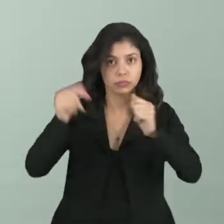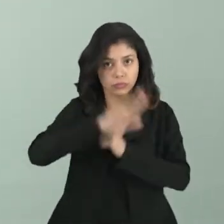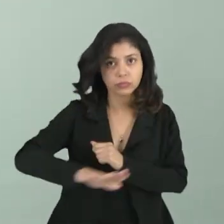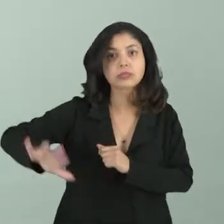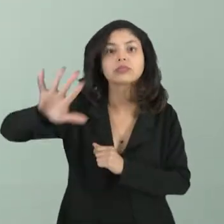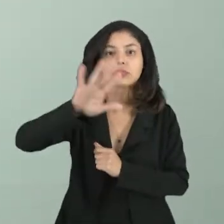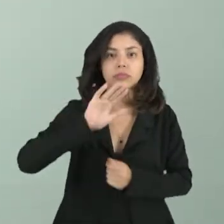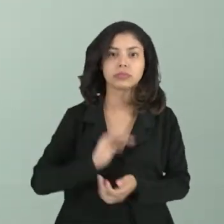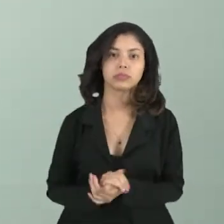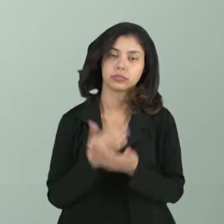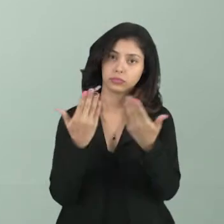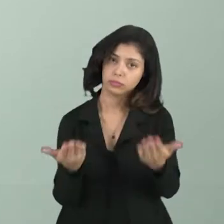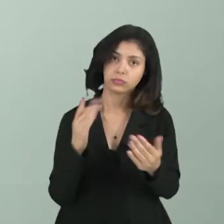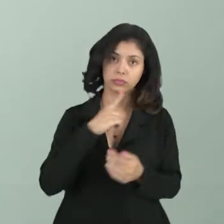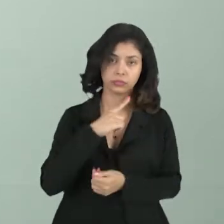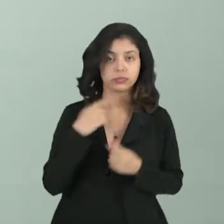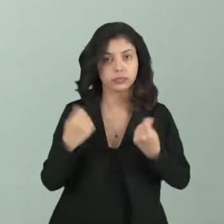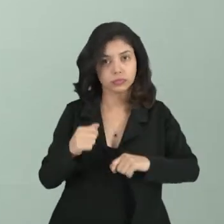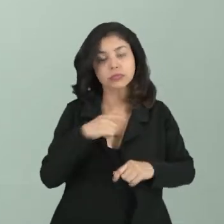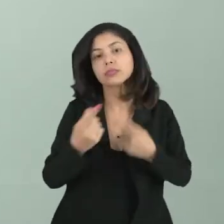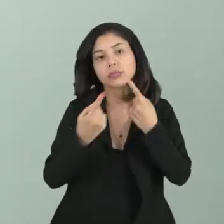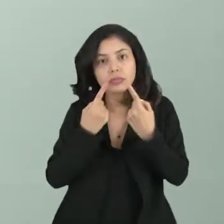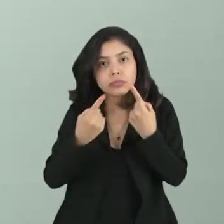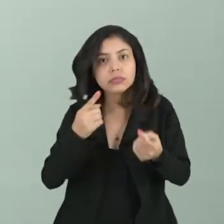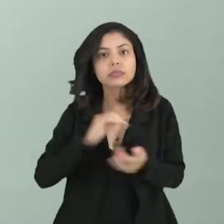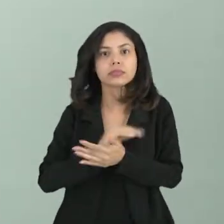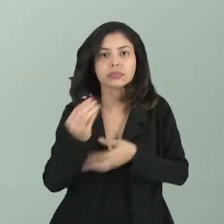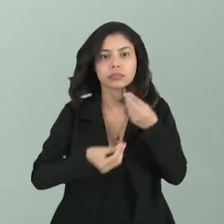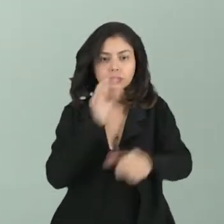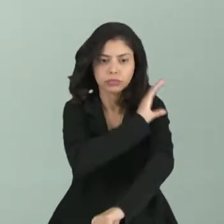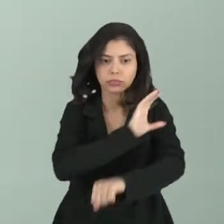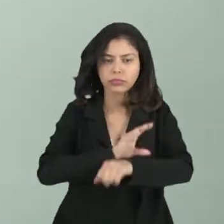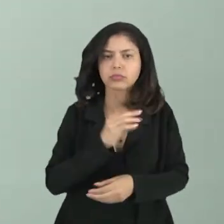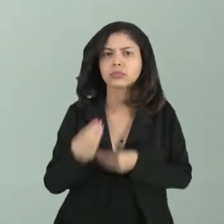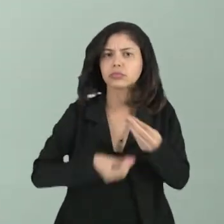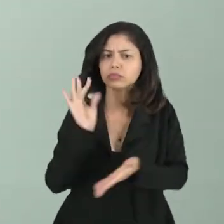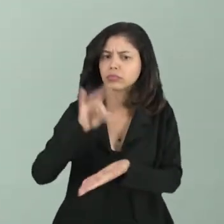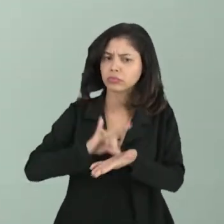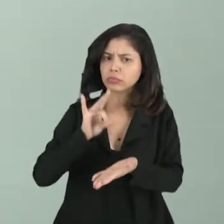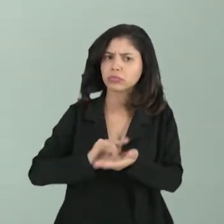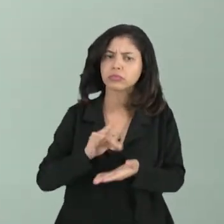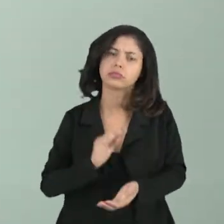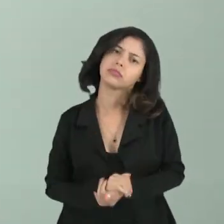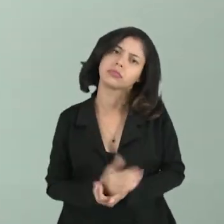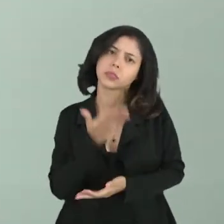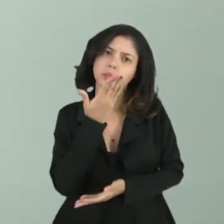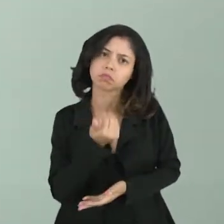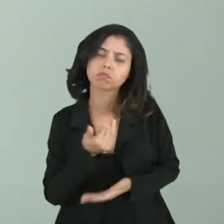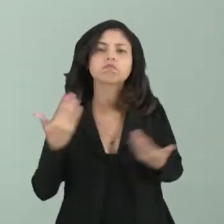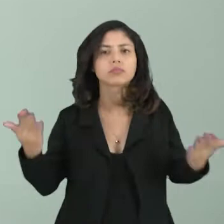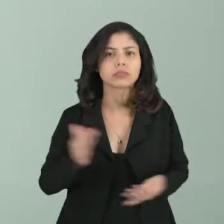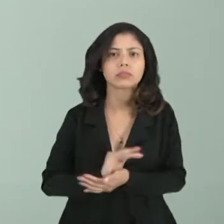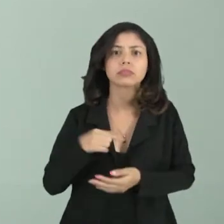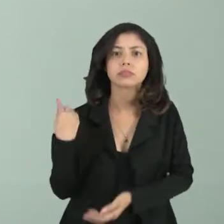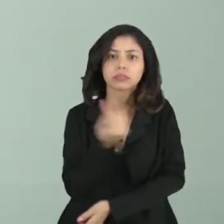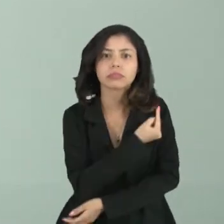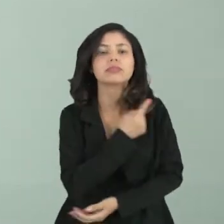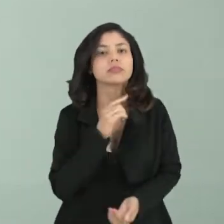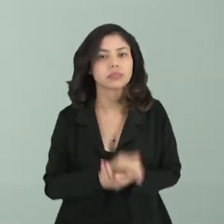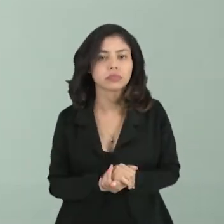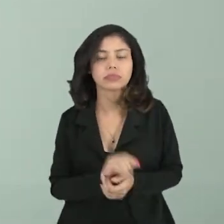as formas, né? Então, a gente tem que fazer essa discussão sobre cultura, porque, na verdade, é o alimento que vai